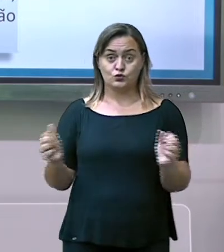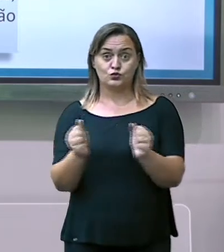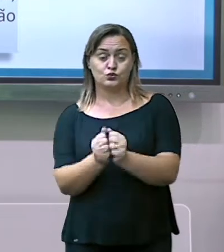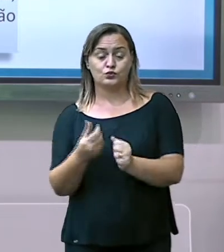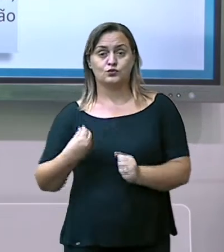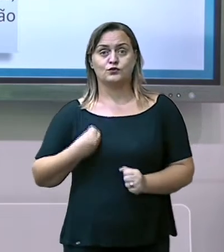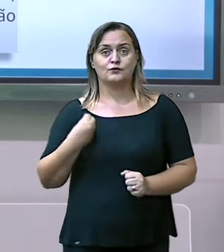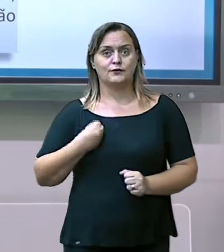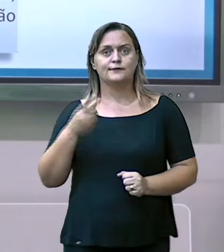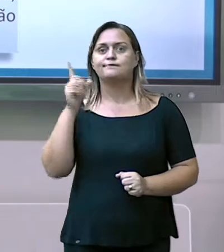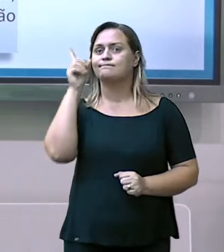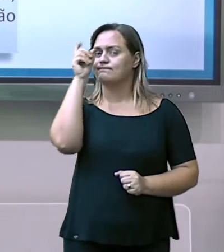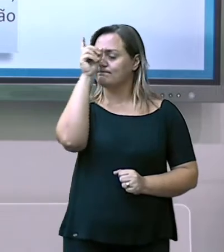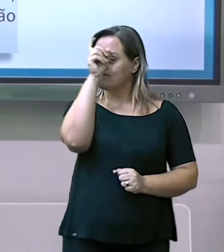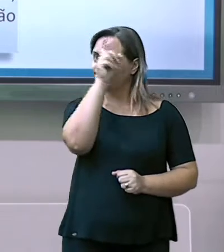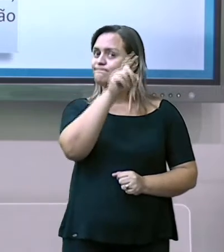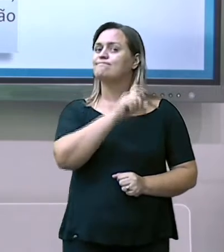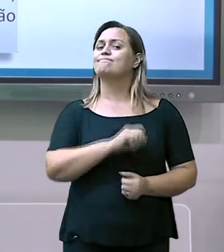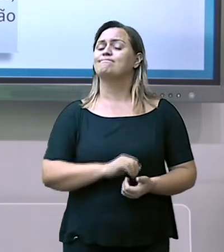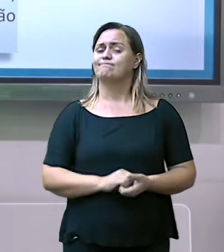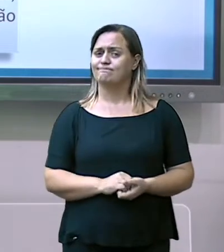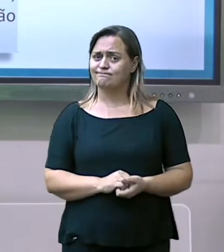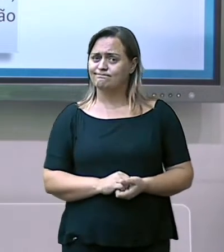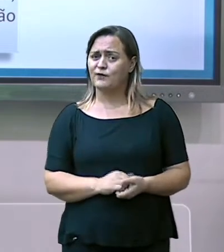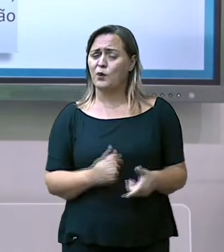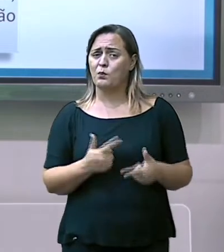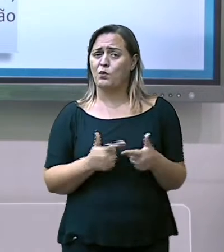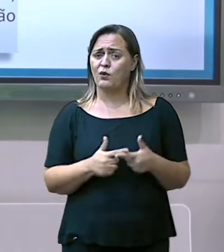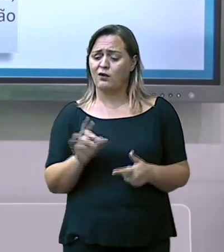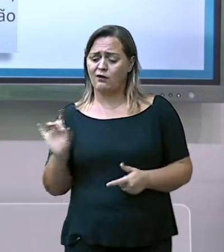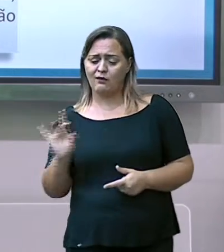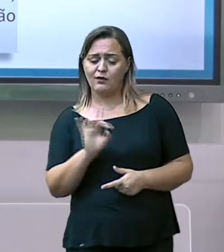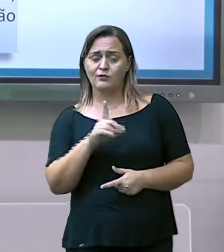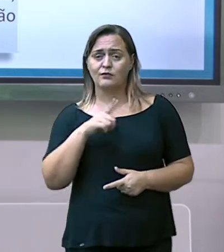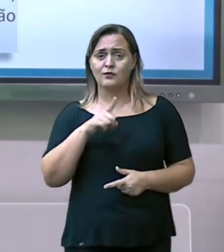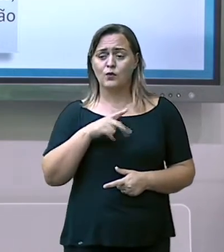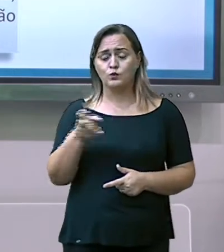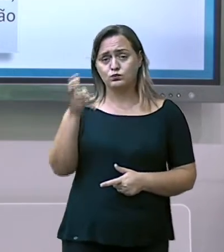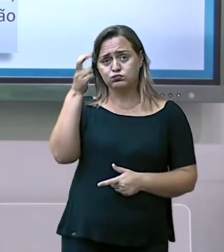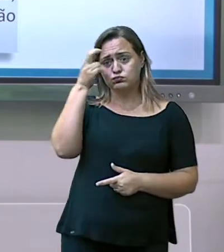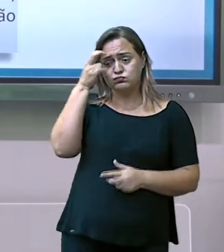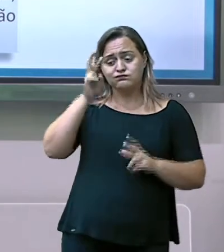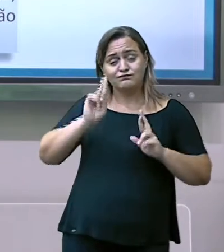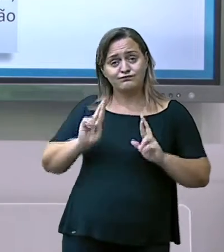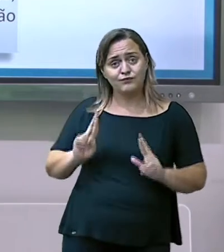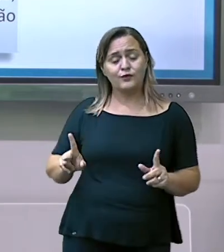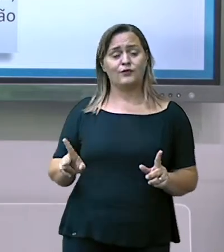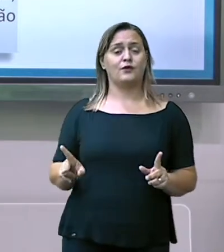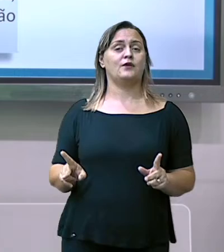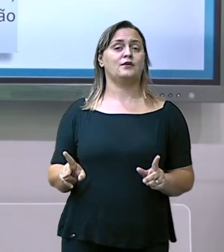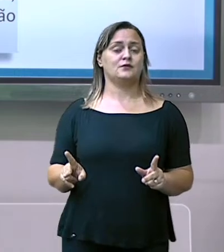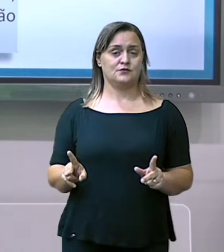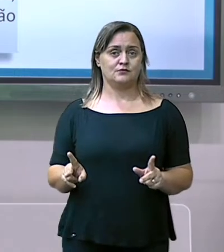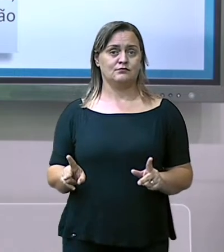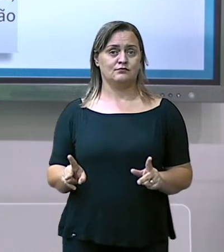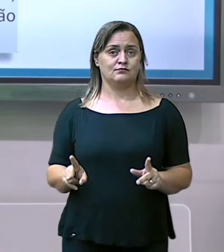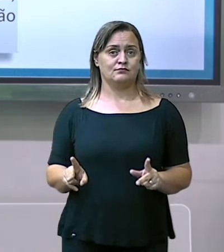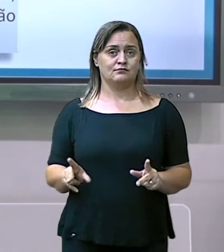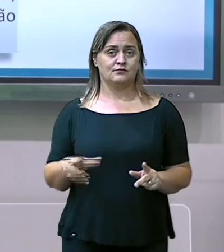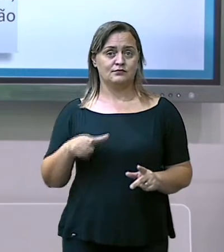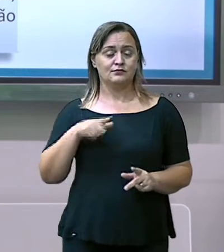é que é difícil. E é interessante, porque nós vamos encontrar na Oceania,